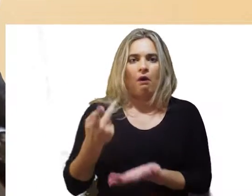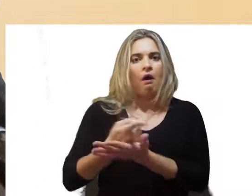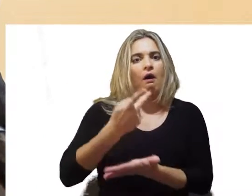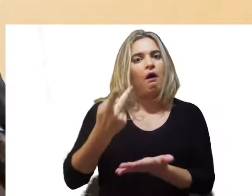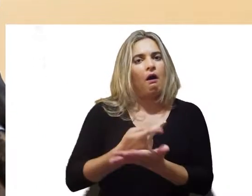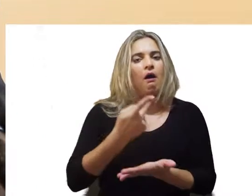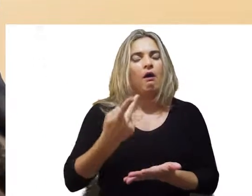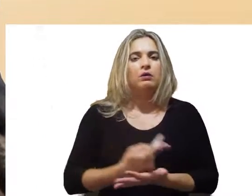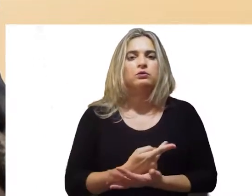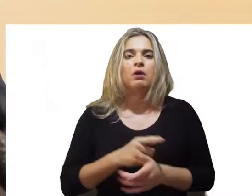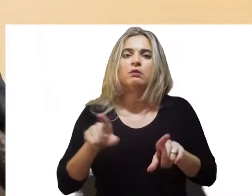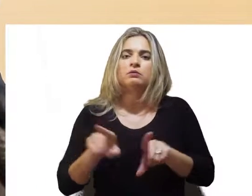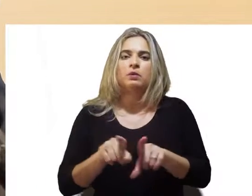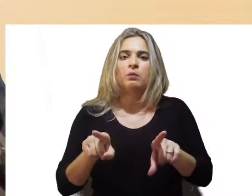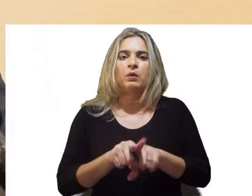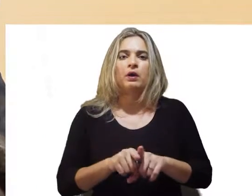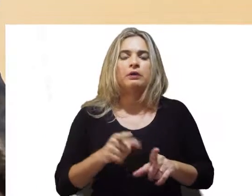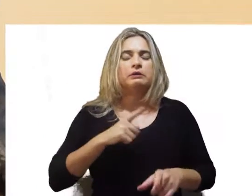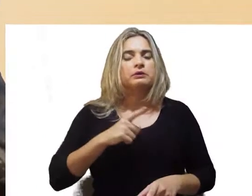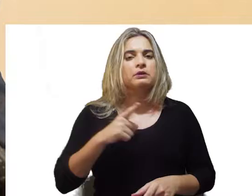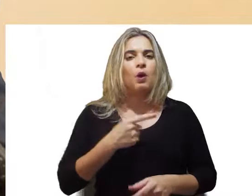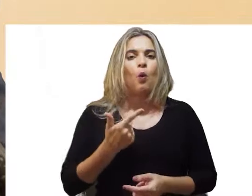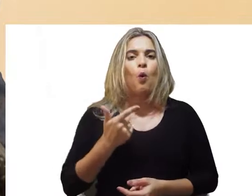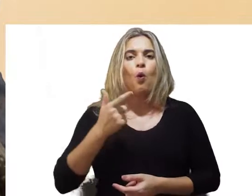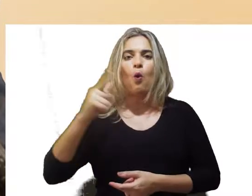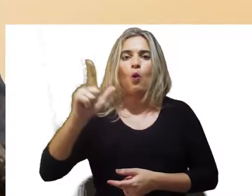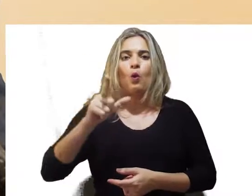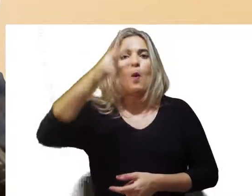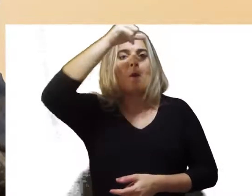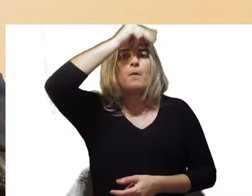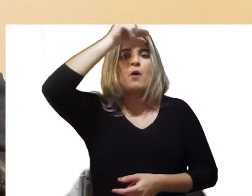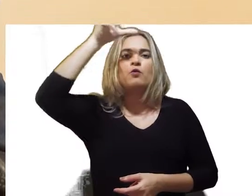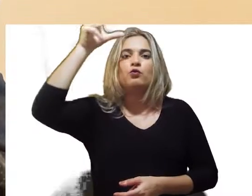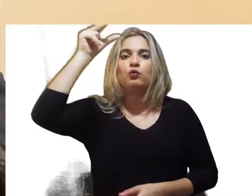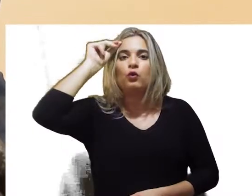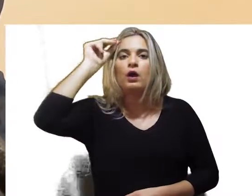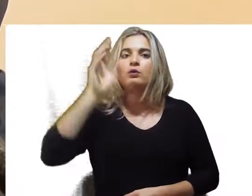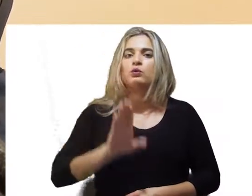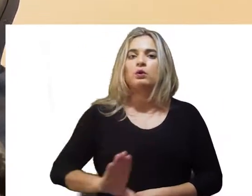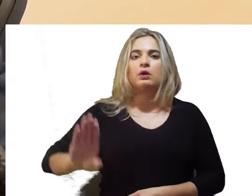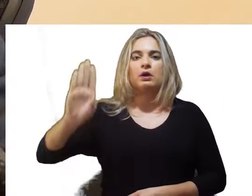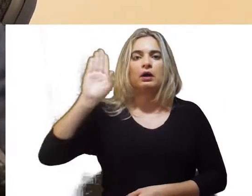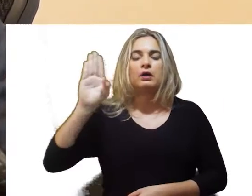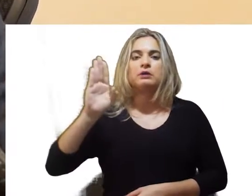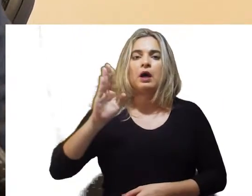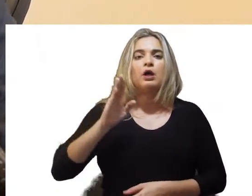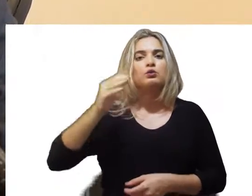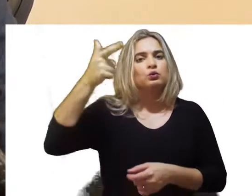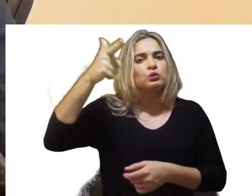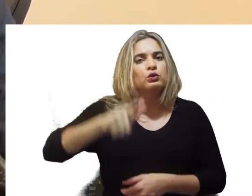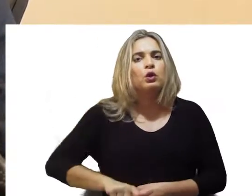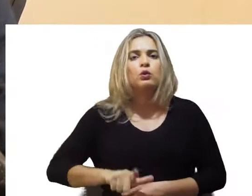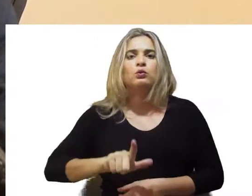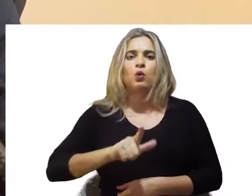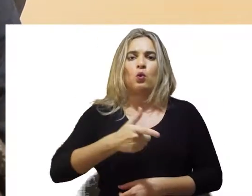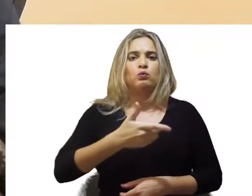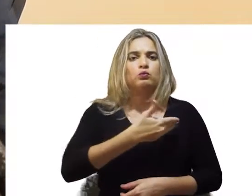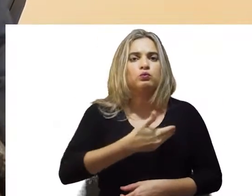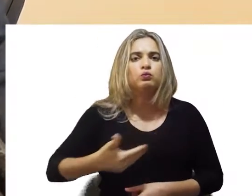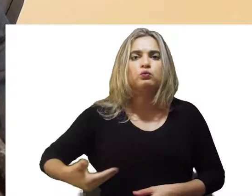Também há questões ligadas aos prefeitos que são candidatos à reeleição.